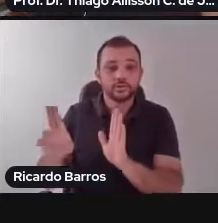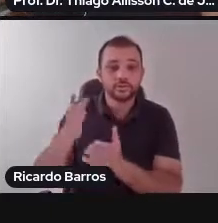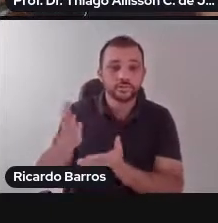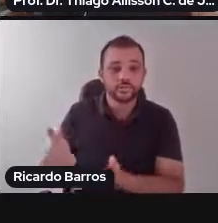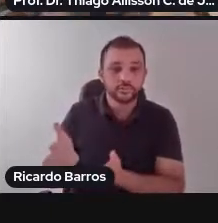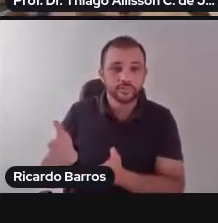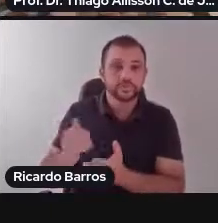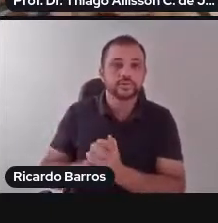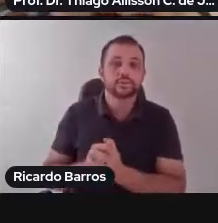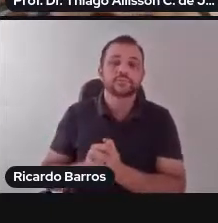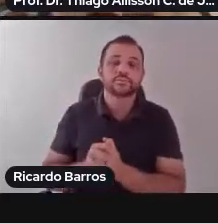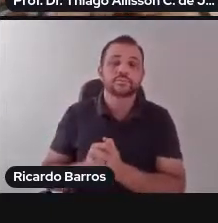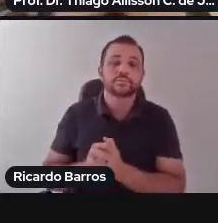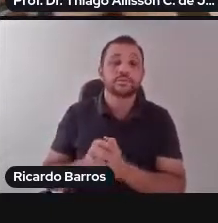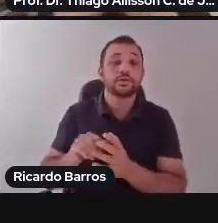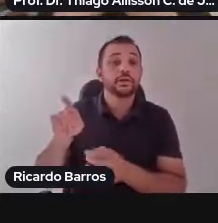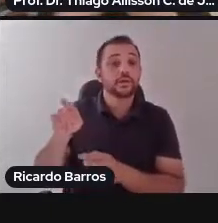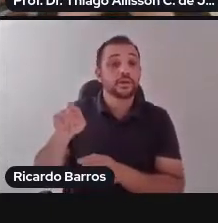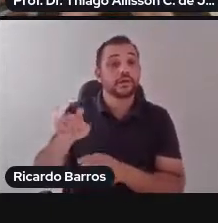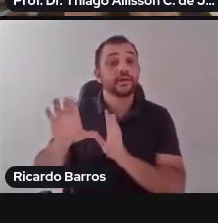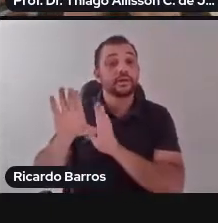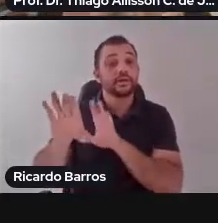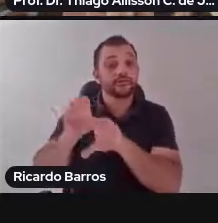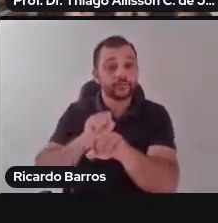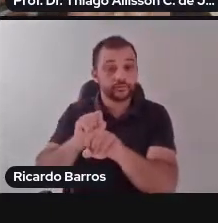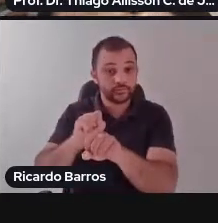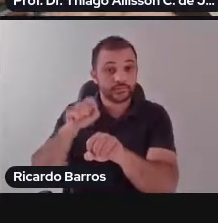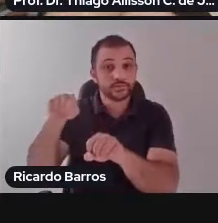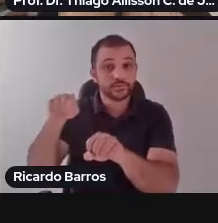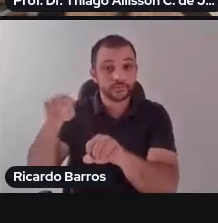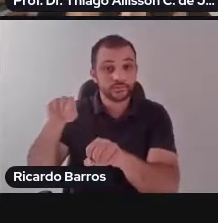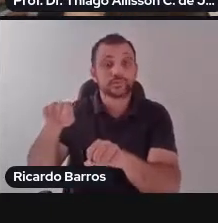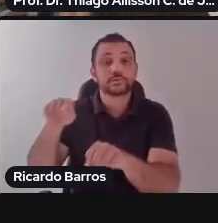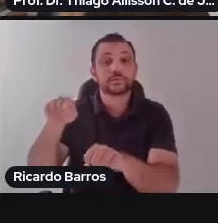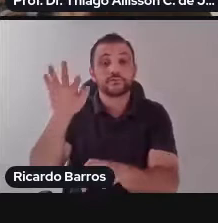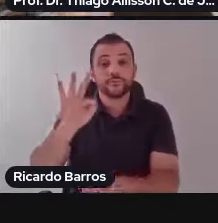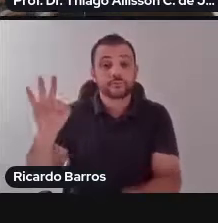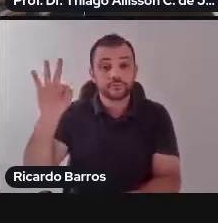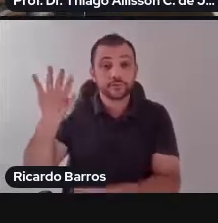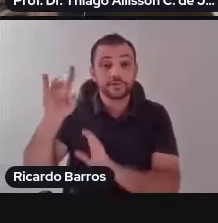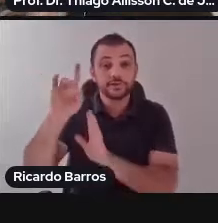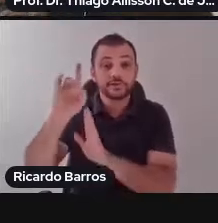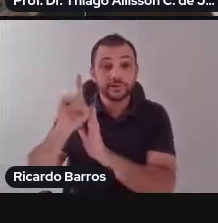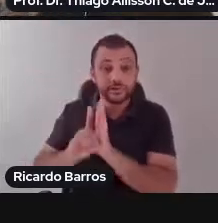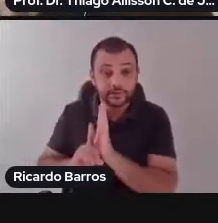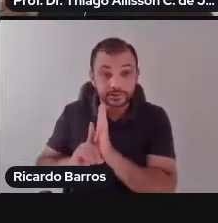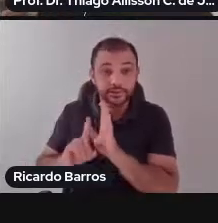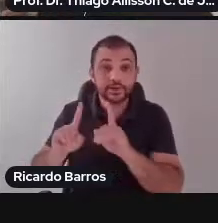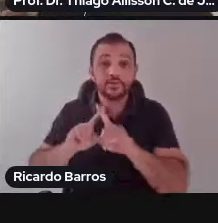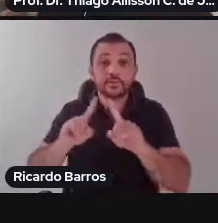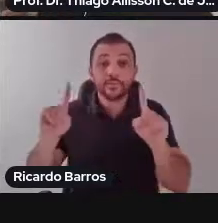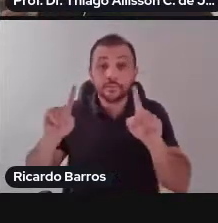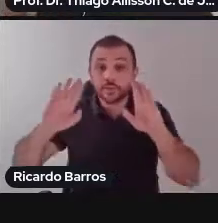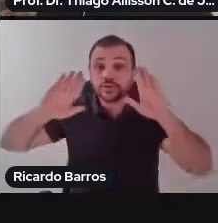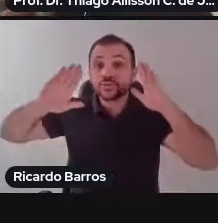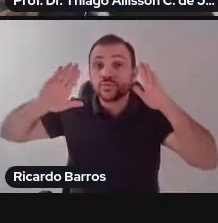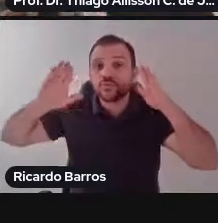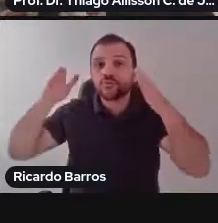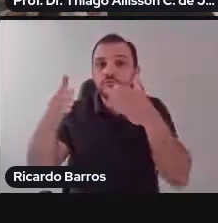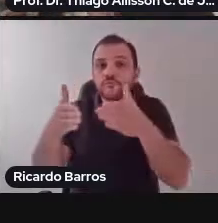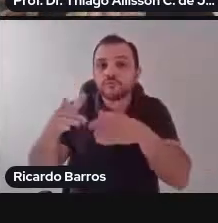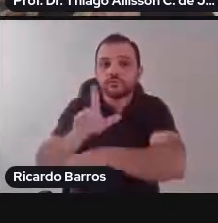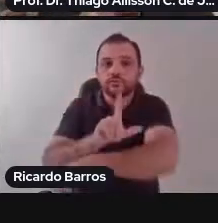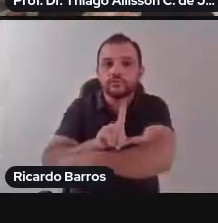licenciatura, e que tem como postulado, base lá, a premissa fundamental, a educação para direitos humanos.